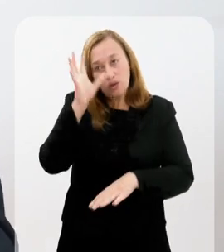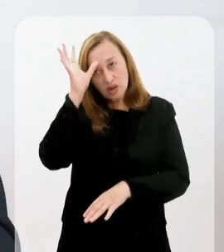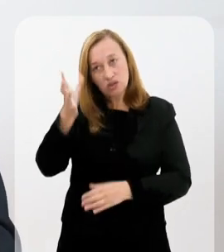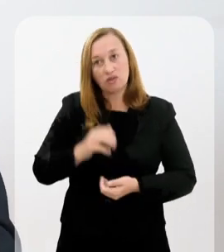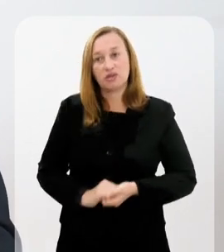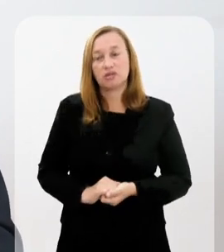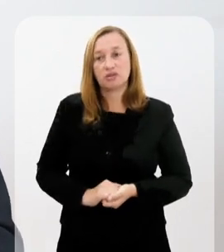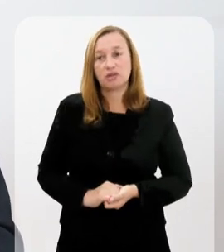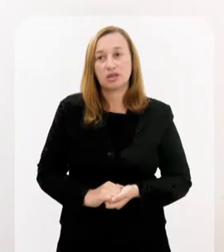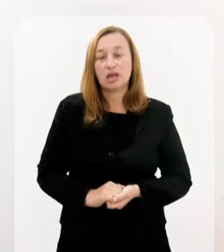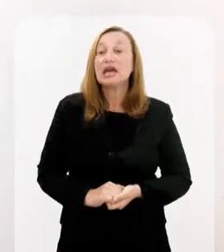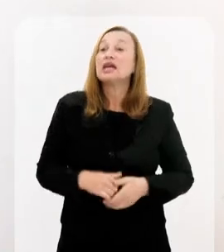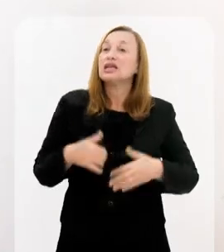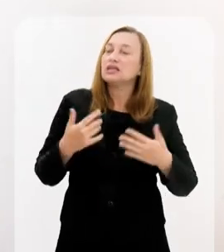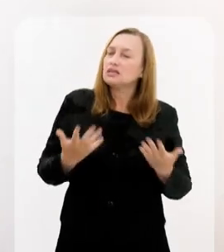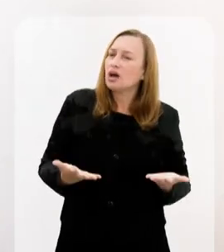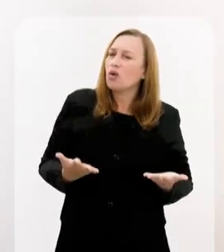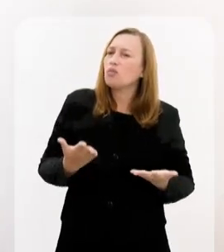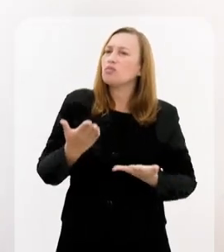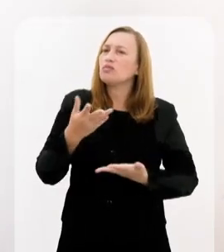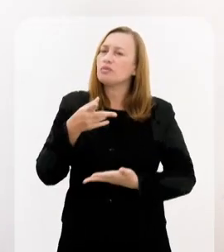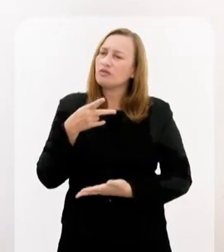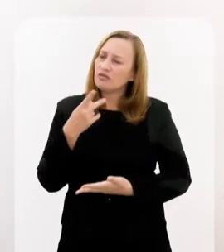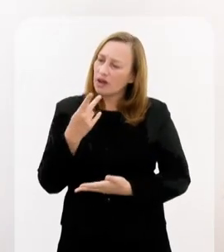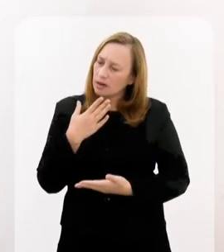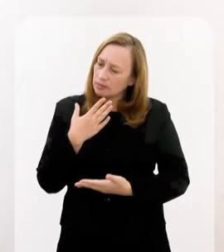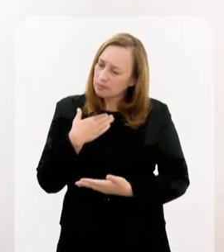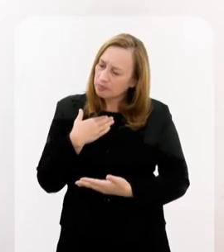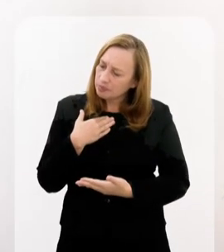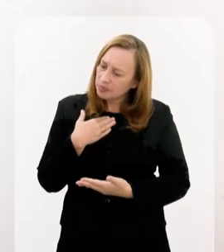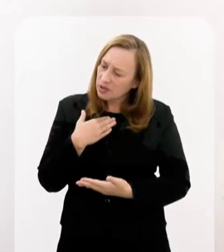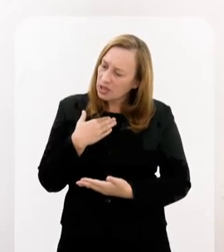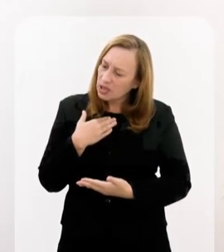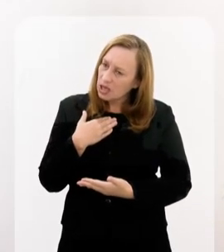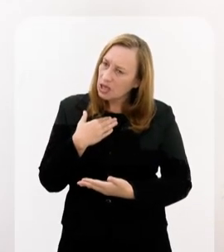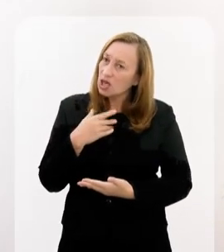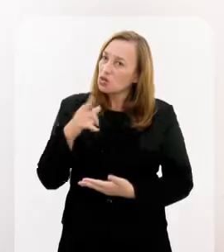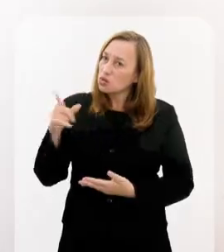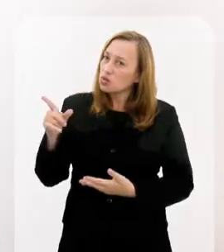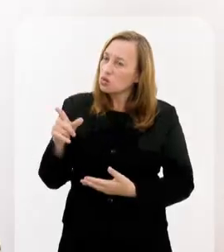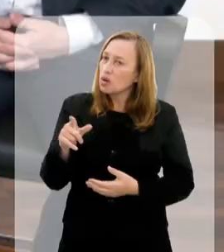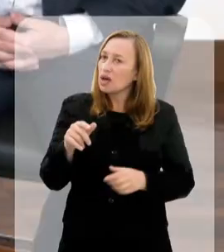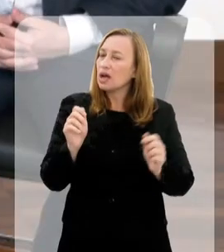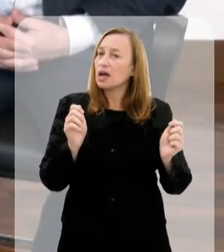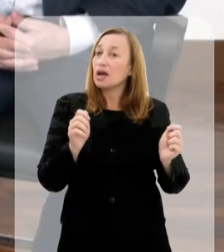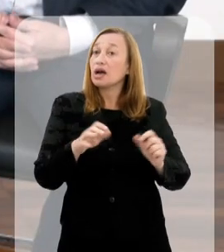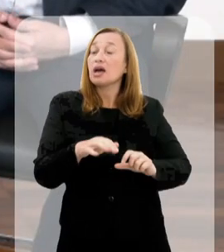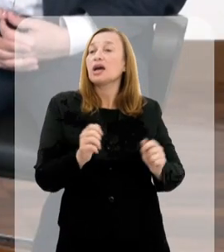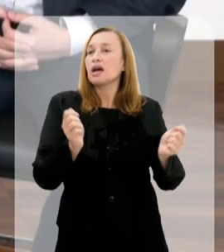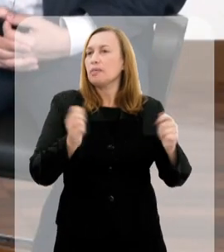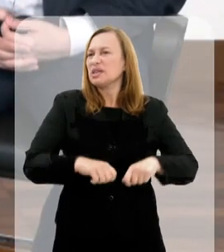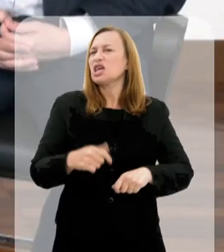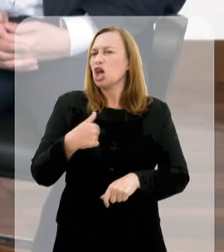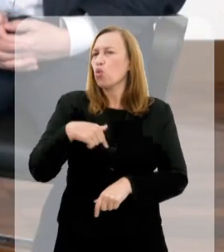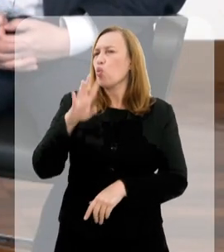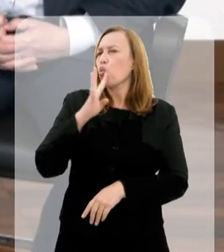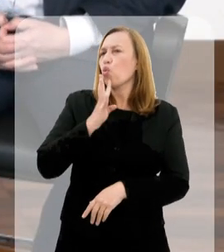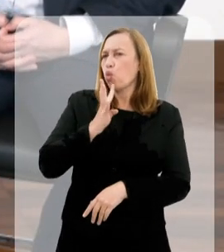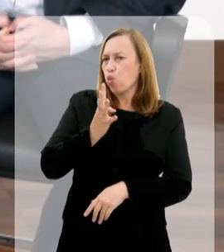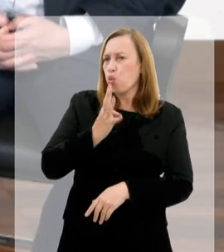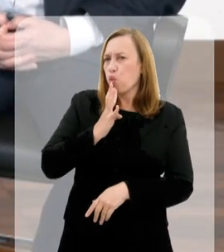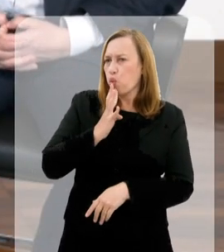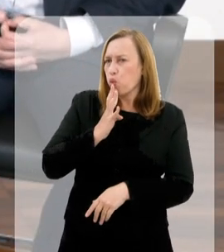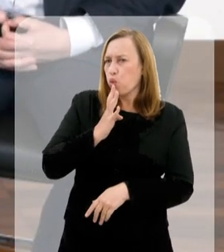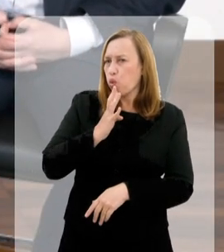para dar solução. Então, vamos lá. Me diz uma coisa. Além da tua capacidade que eu conheço